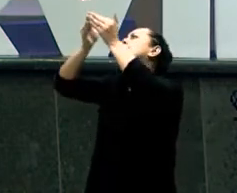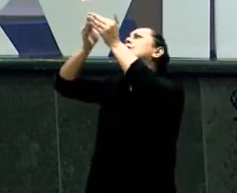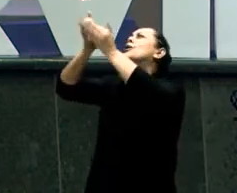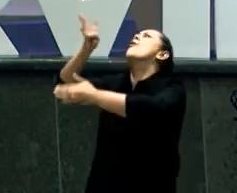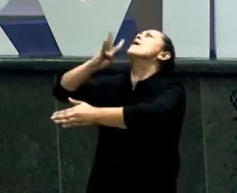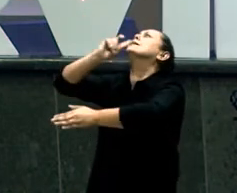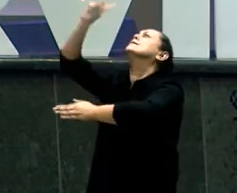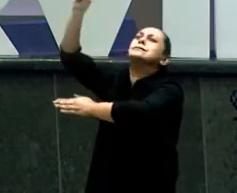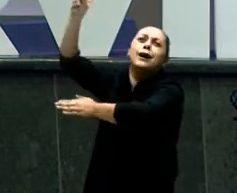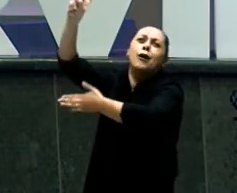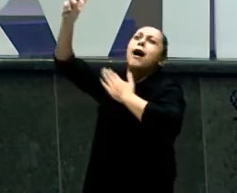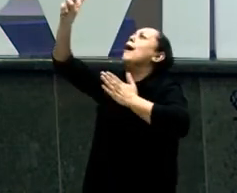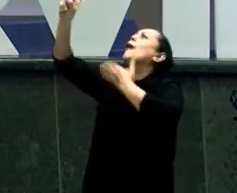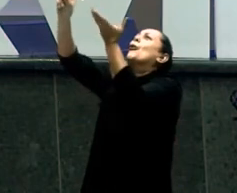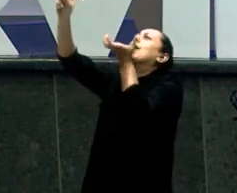o ano do crescimento